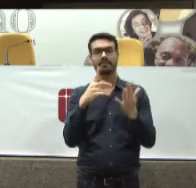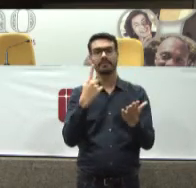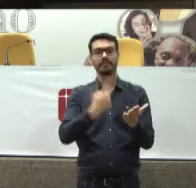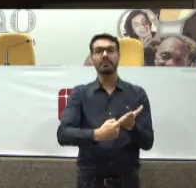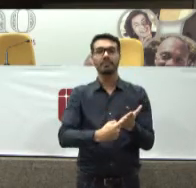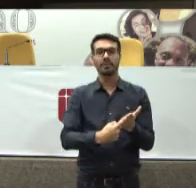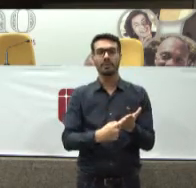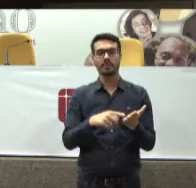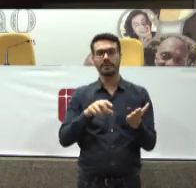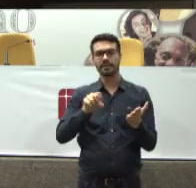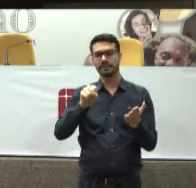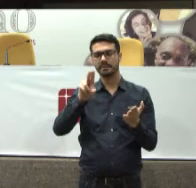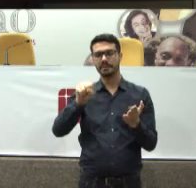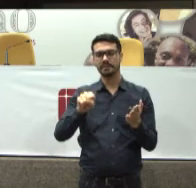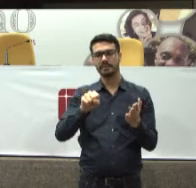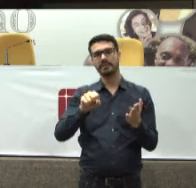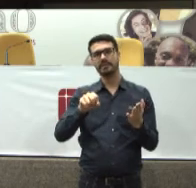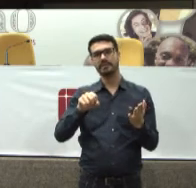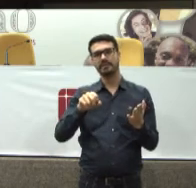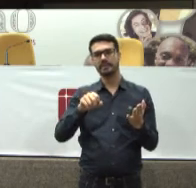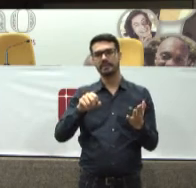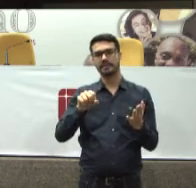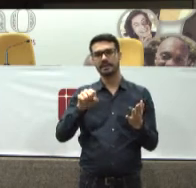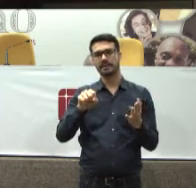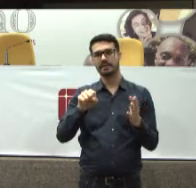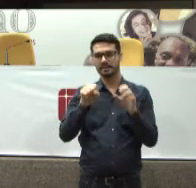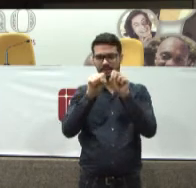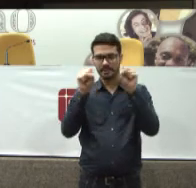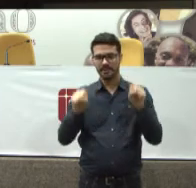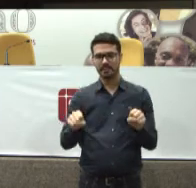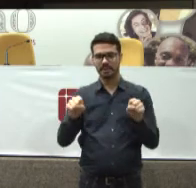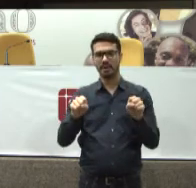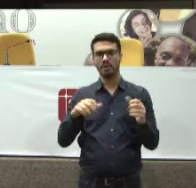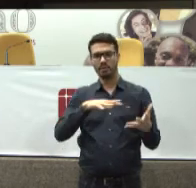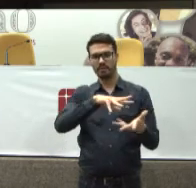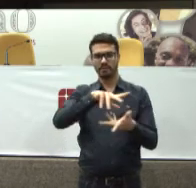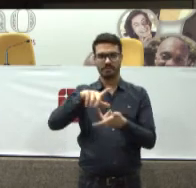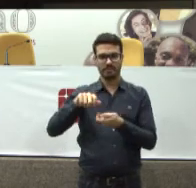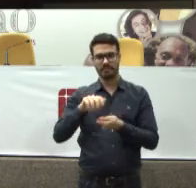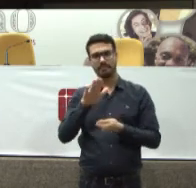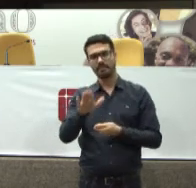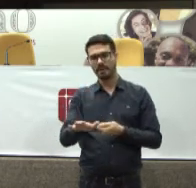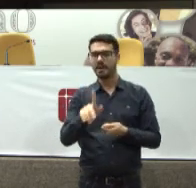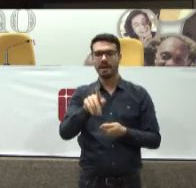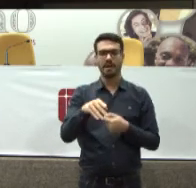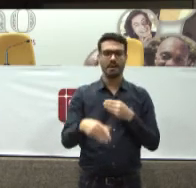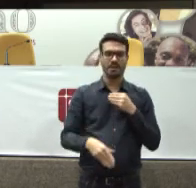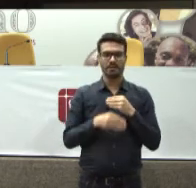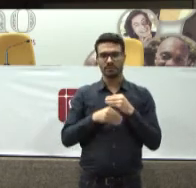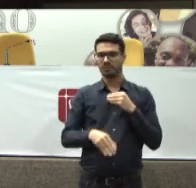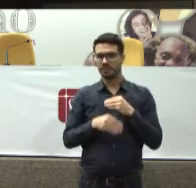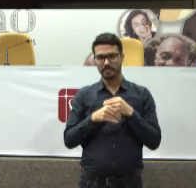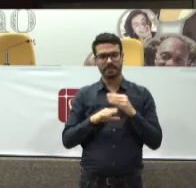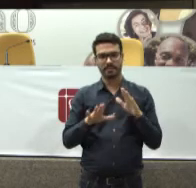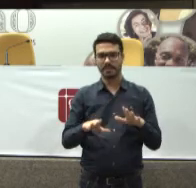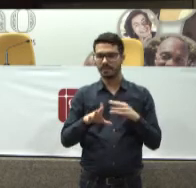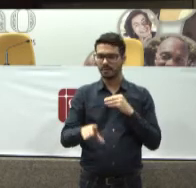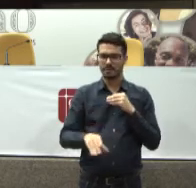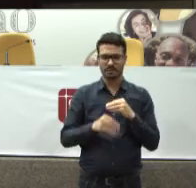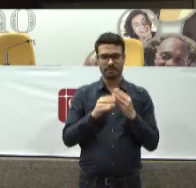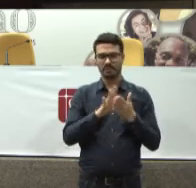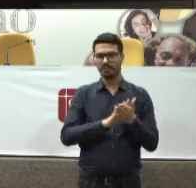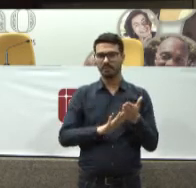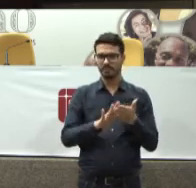prometemos Um sistema universal Só que nós Ao mesmo tempo Criamos um sistema Suplementar Que de suplementar Não tem nada Não